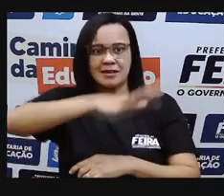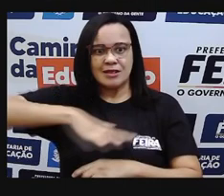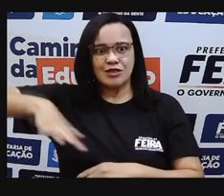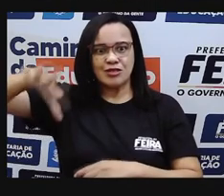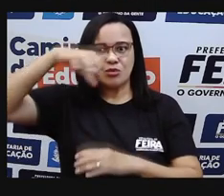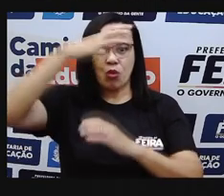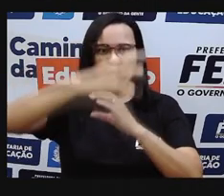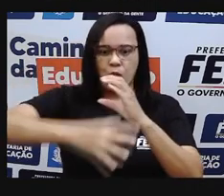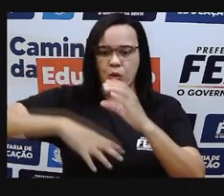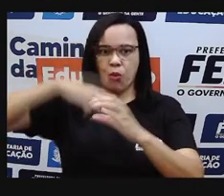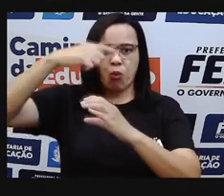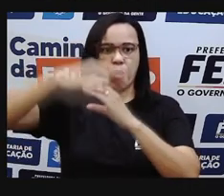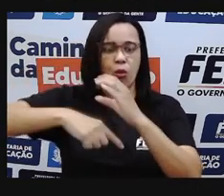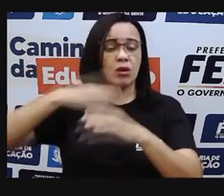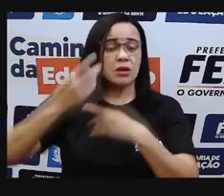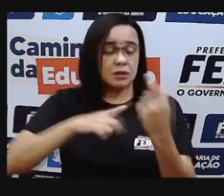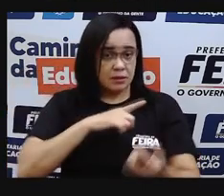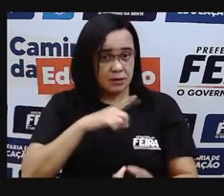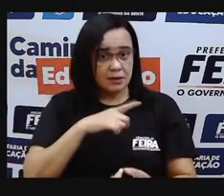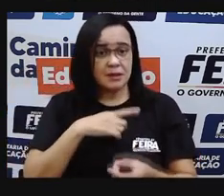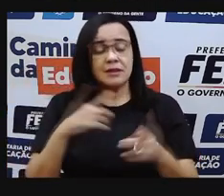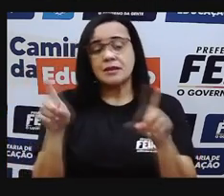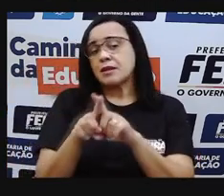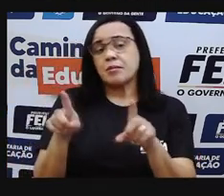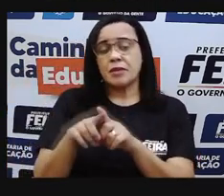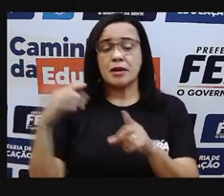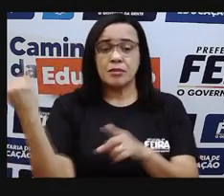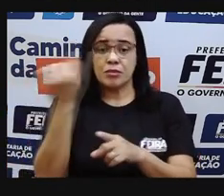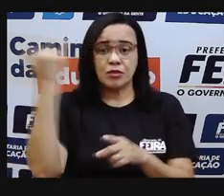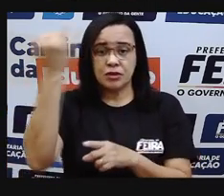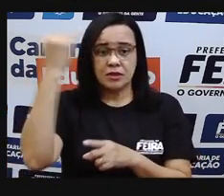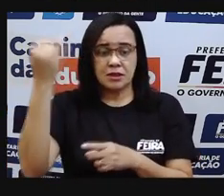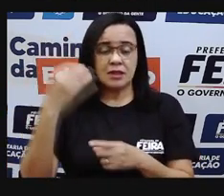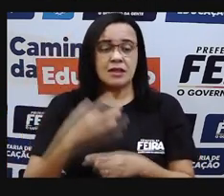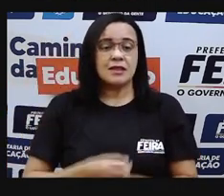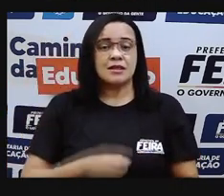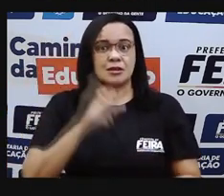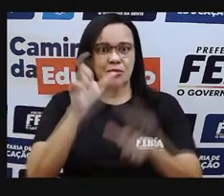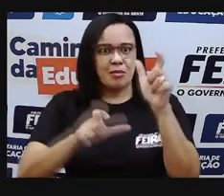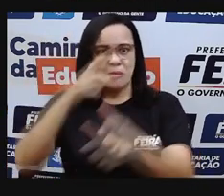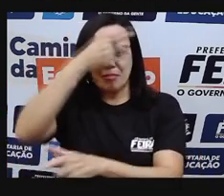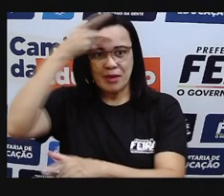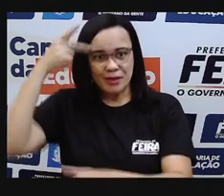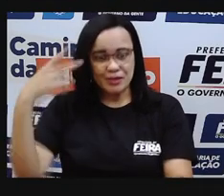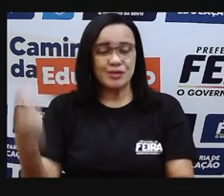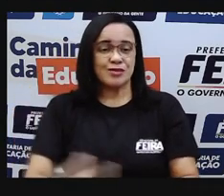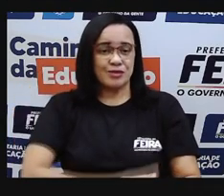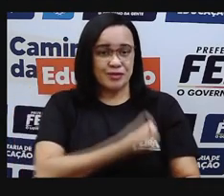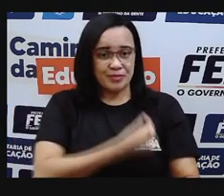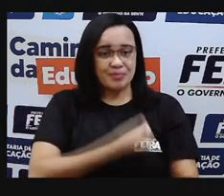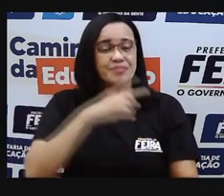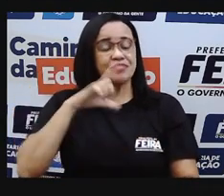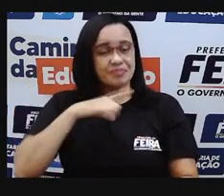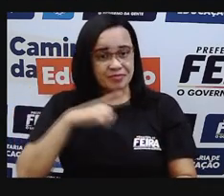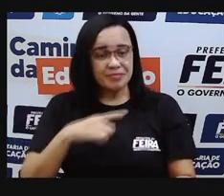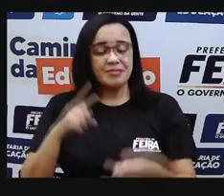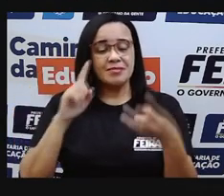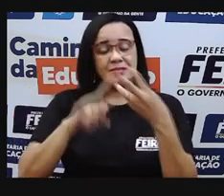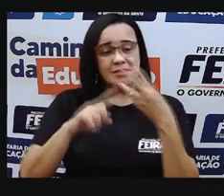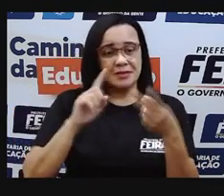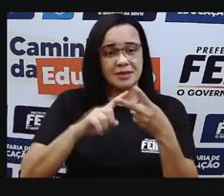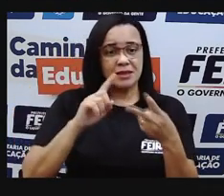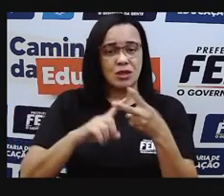ressaltando a importância para os seres vivos e meio ambiente. Segundo, justificar a importância da camada de